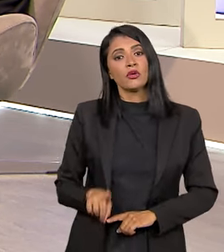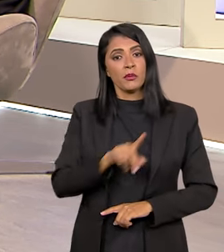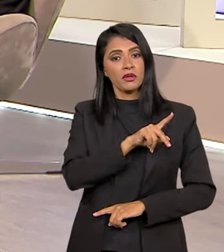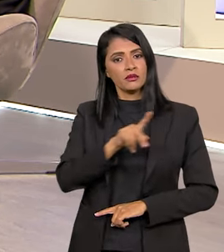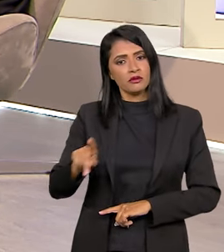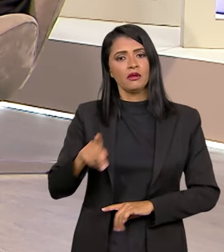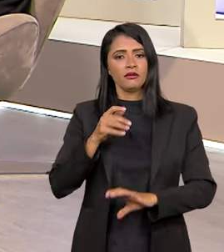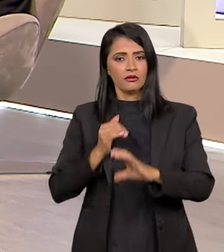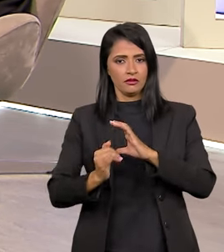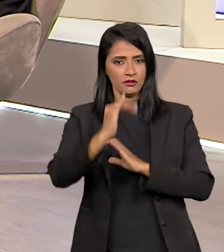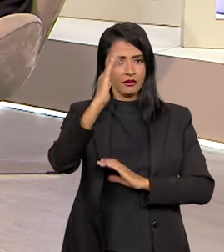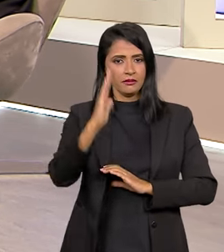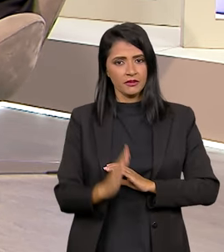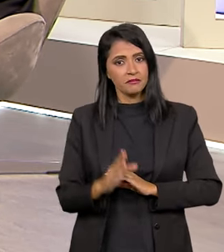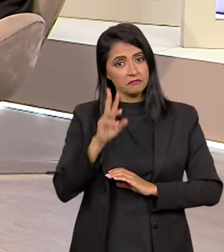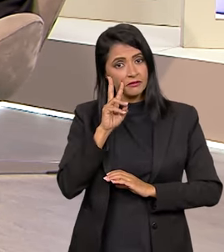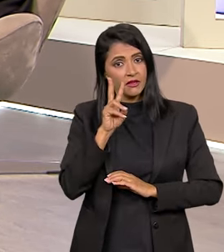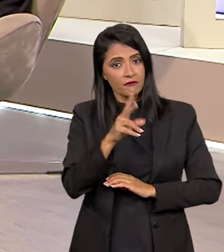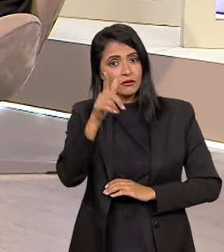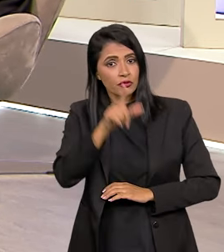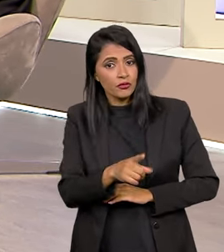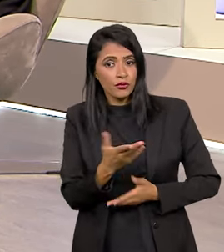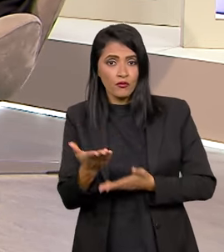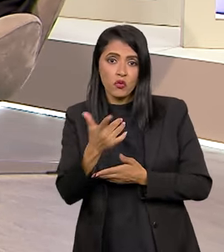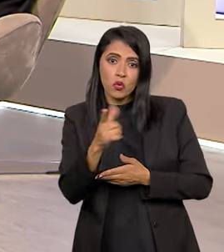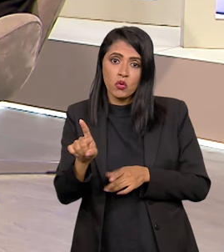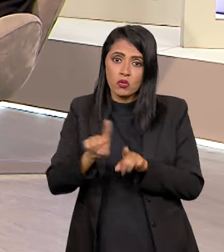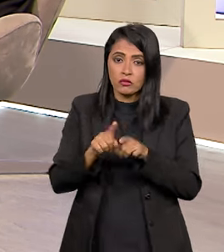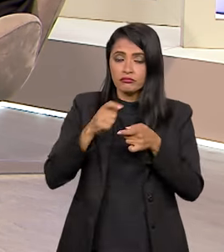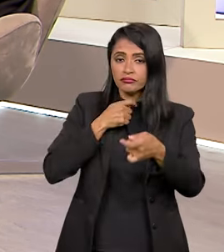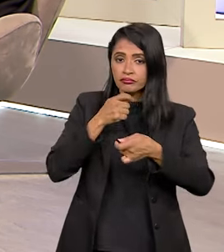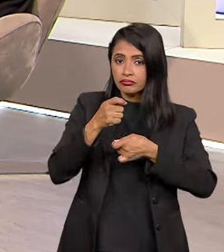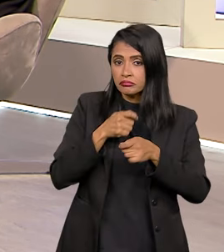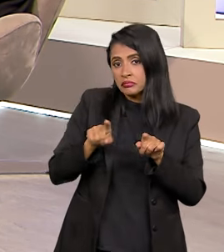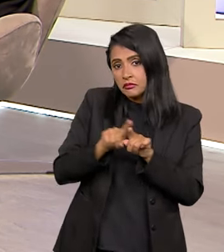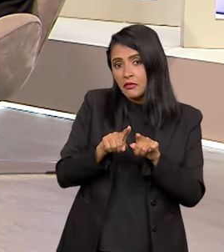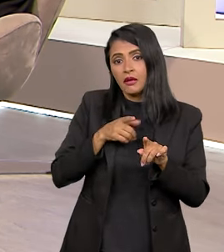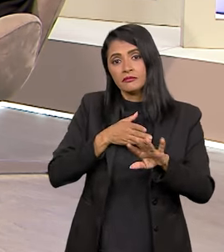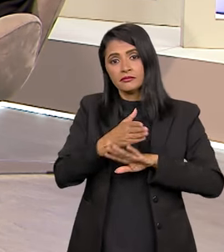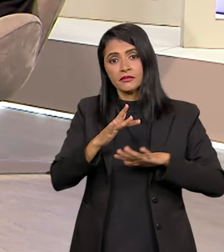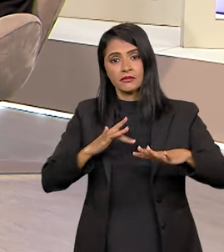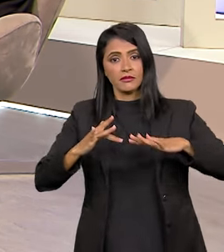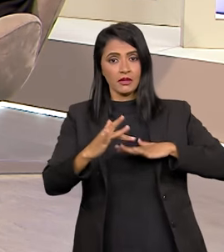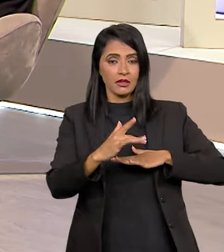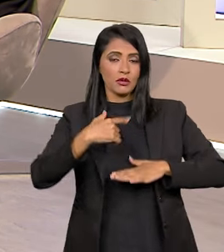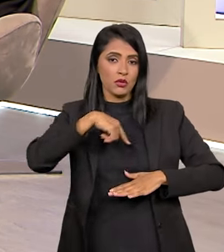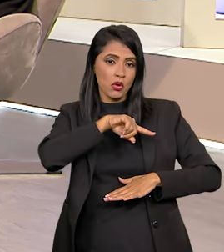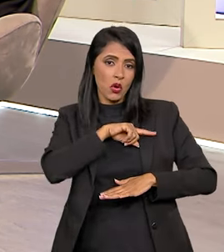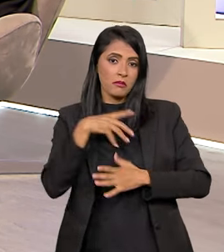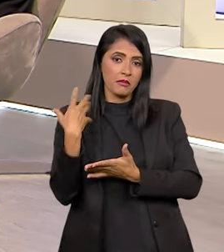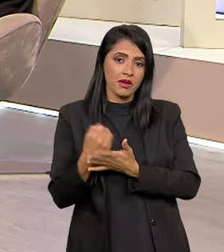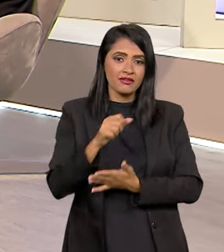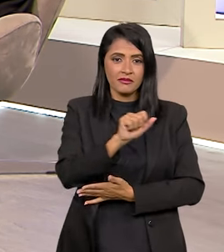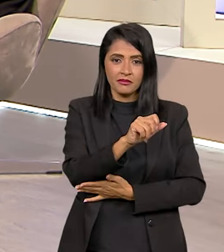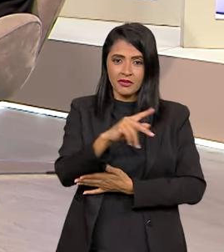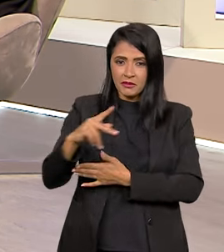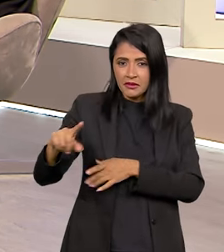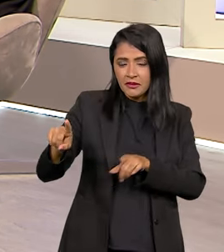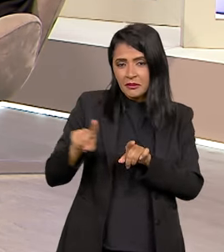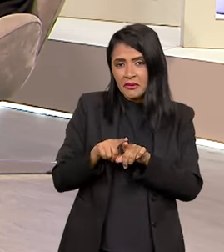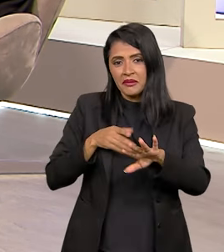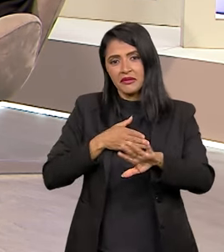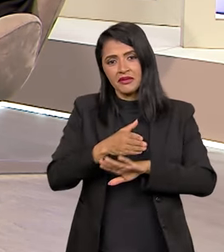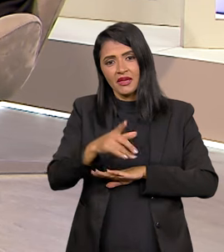diretor-presidente da Empresa Brasil de Comunicação. Se você quiser rever esta ou outras entrevistas, siga as nossas redes sociais,